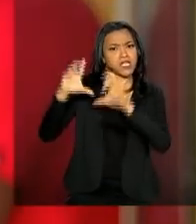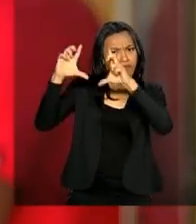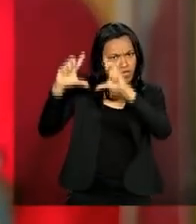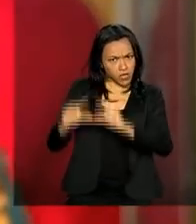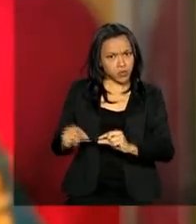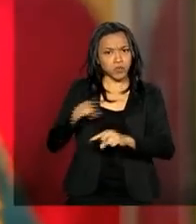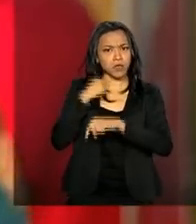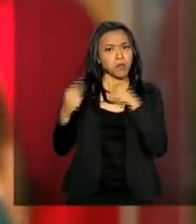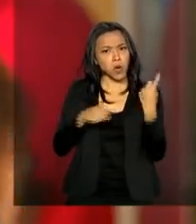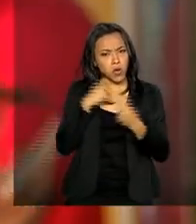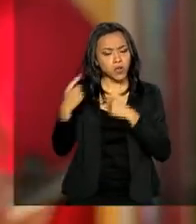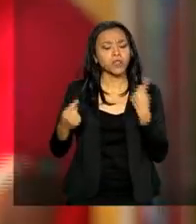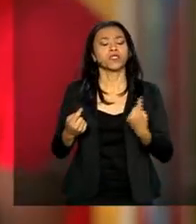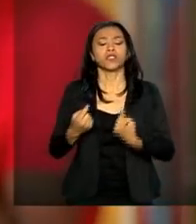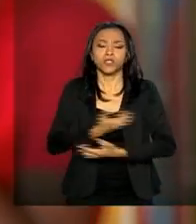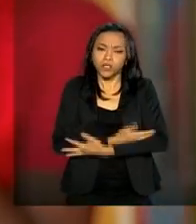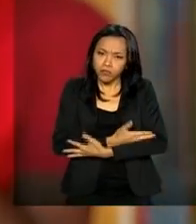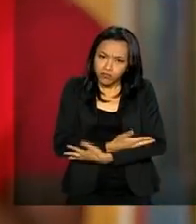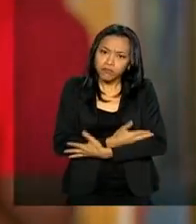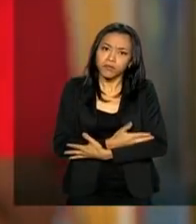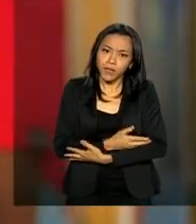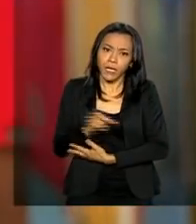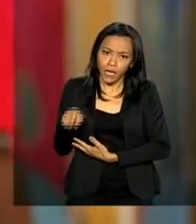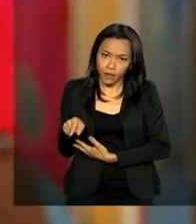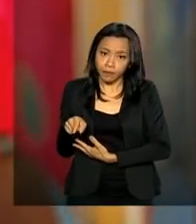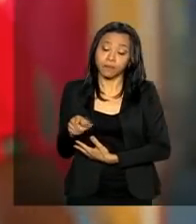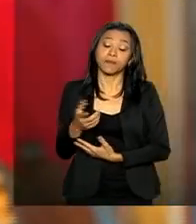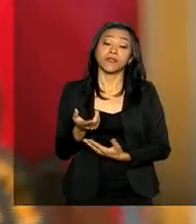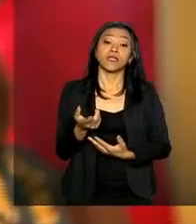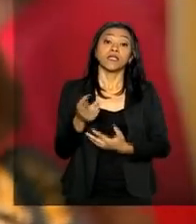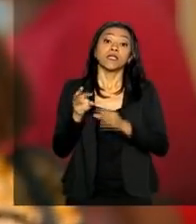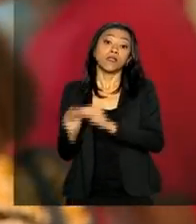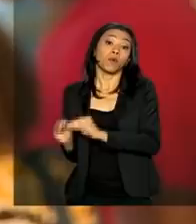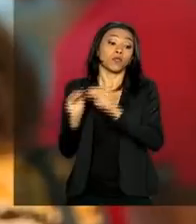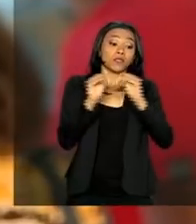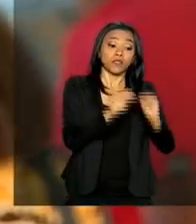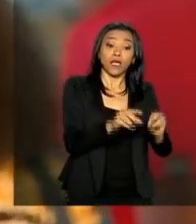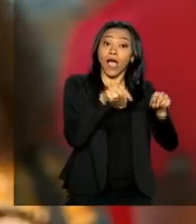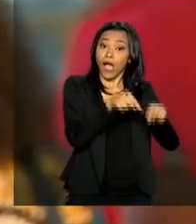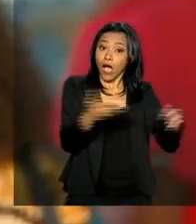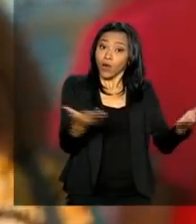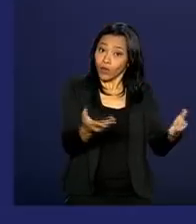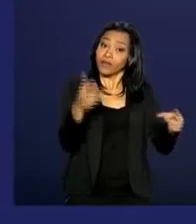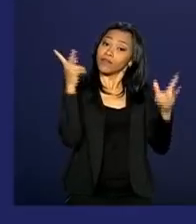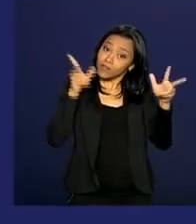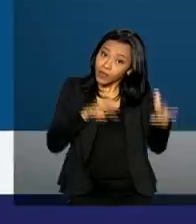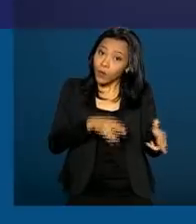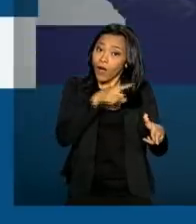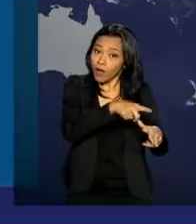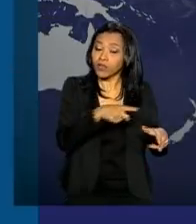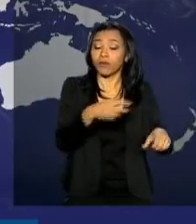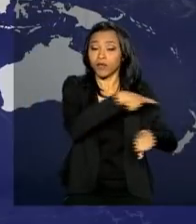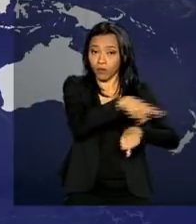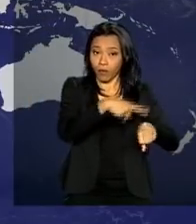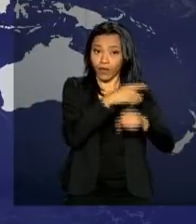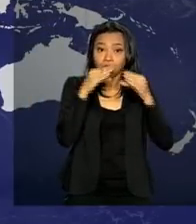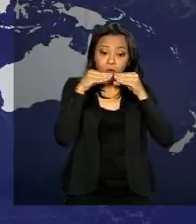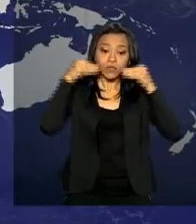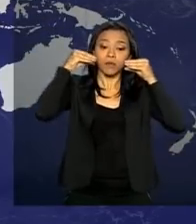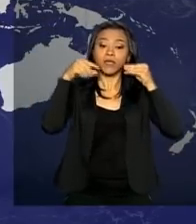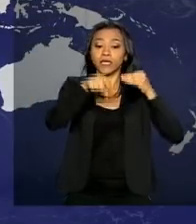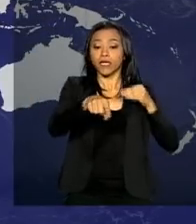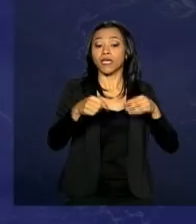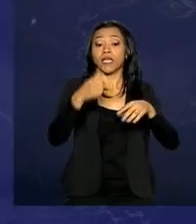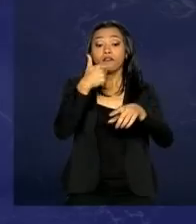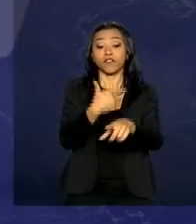Hospital Agostinho Neto, onde o banco de leite funciona. Em Moçambique, certamente isso acontecerá. Moçambique passa a fazer parte do grupo